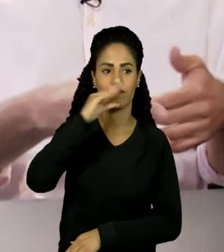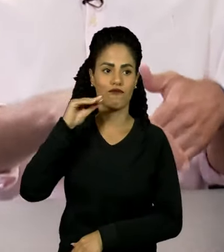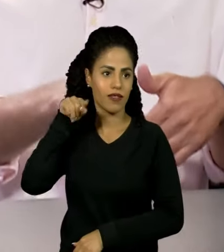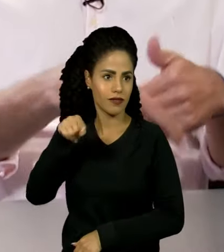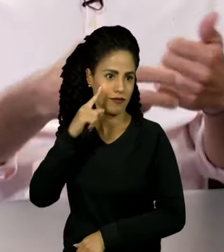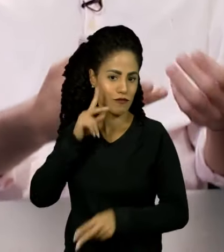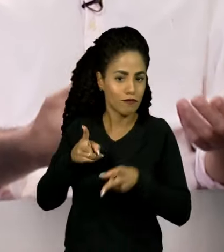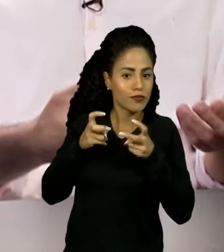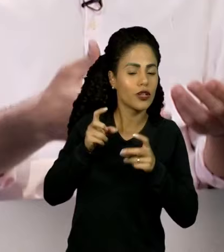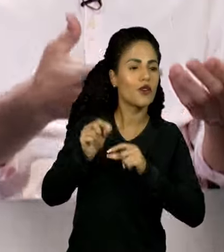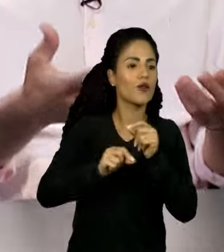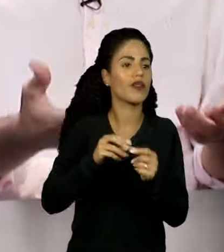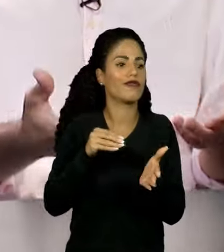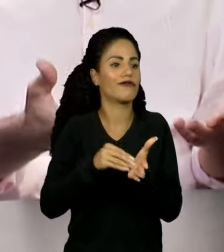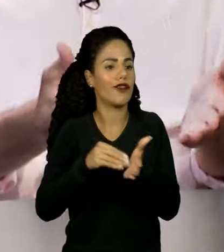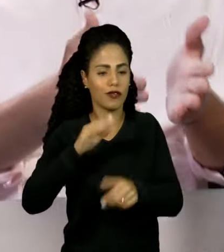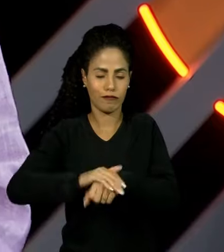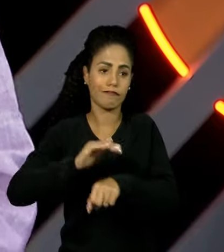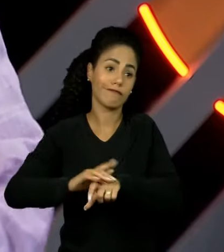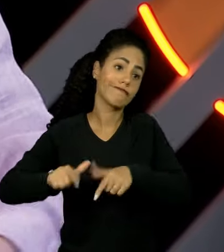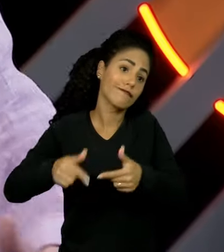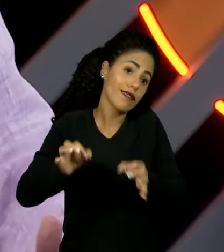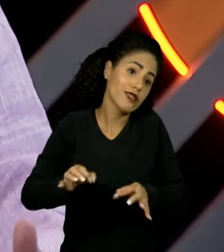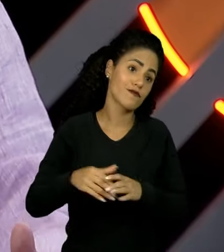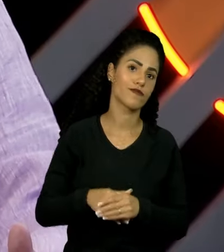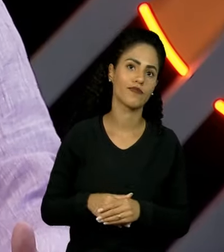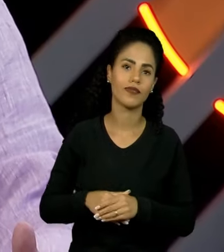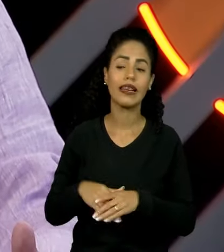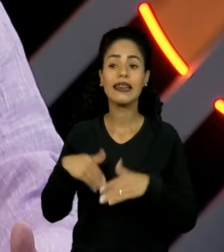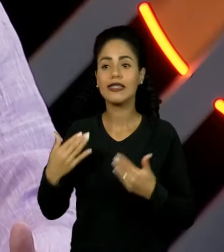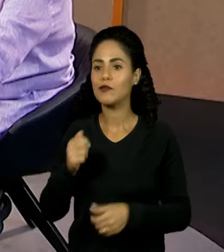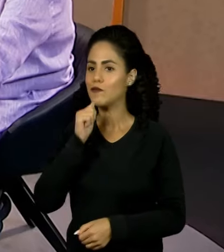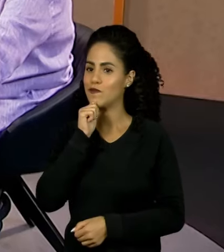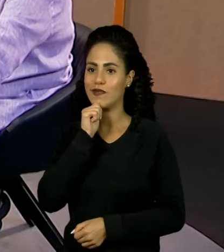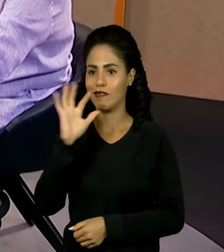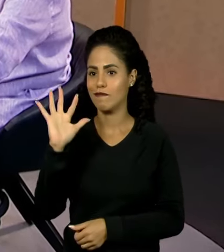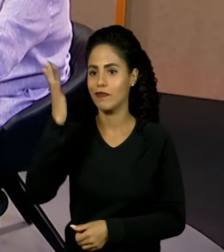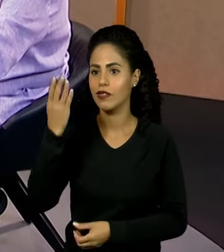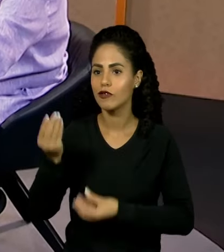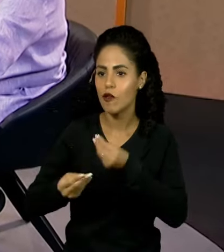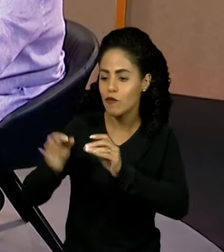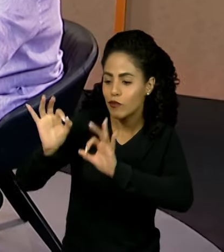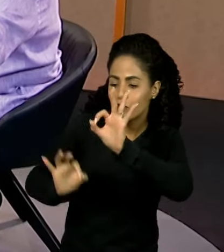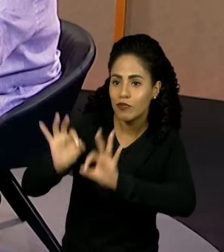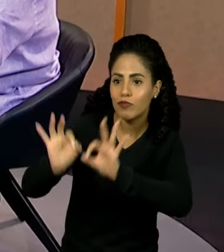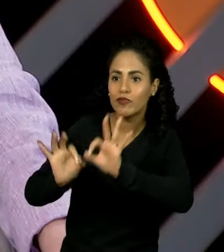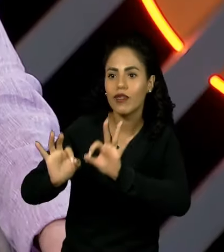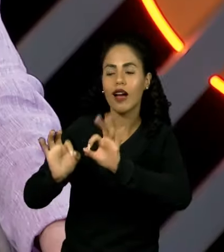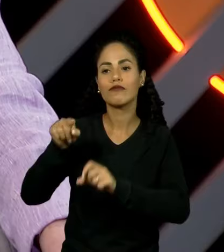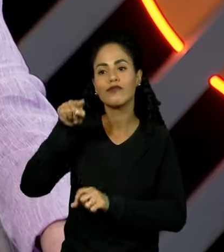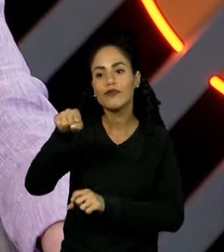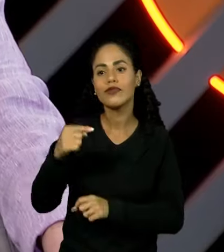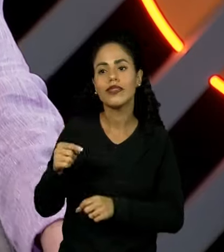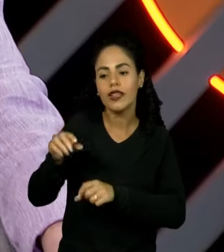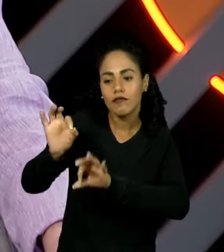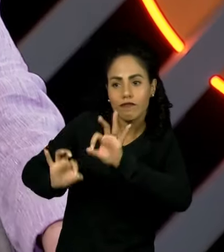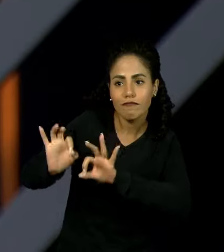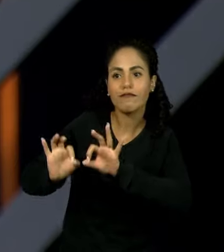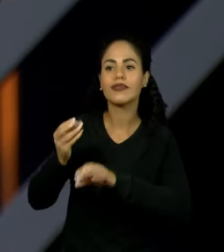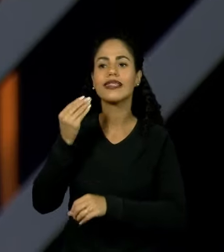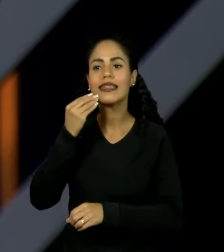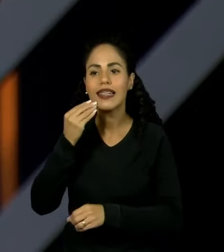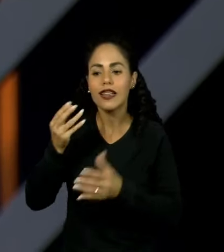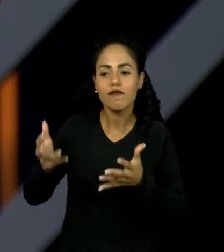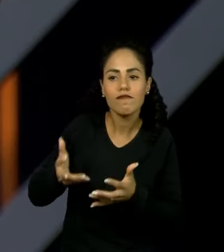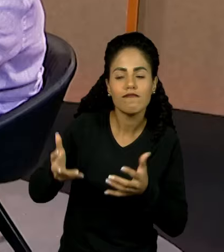dessa absoluta falta de políticas públicas. Enquanto isso não acontece, o projeto Apadrinharte vai tentando